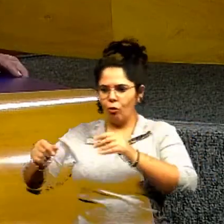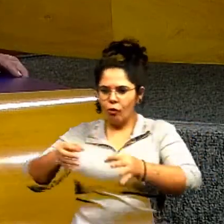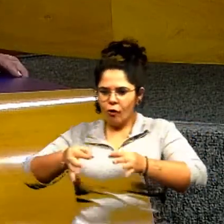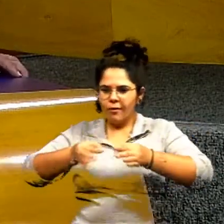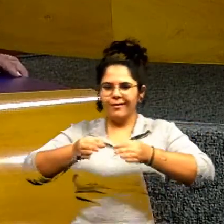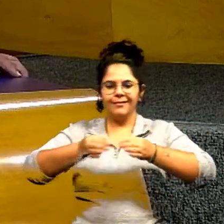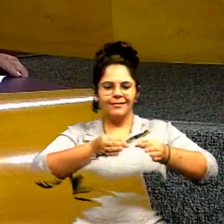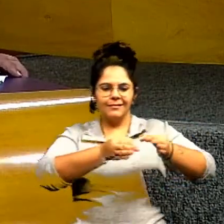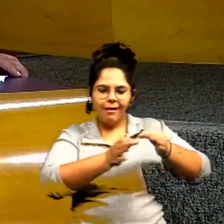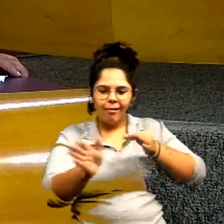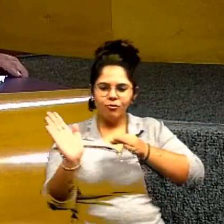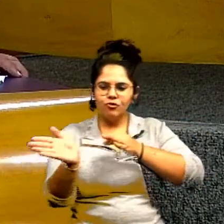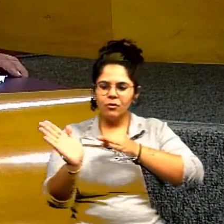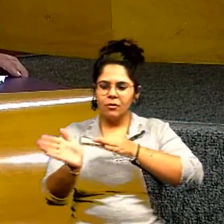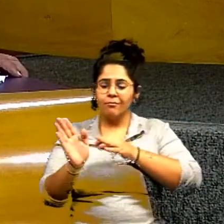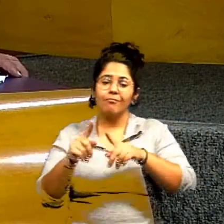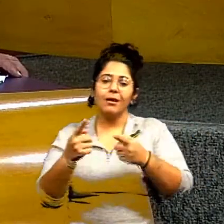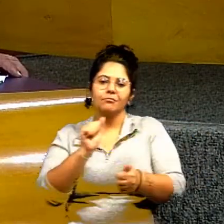abandonou a obra, profe.